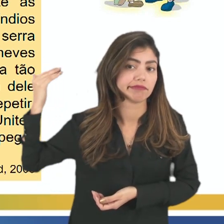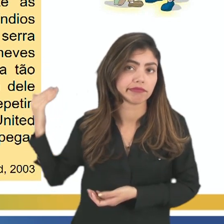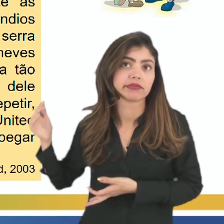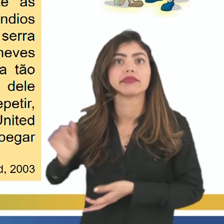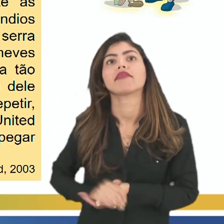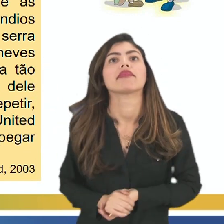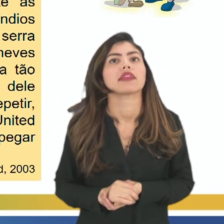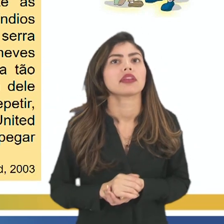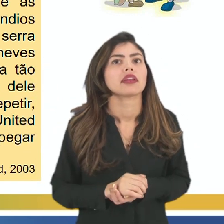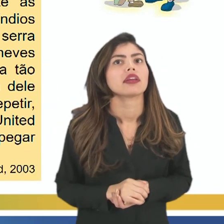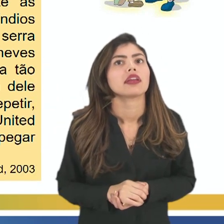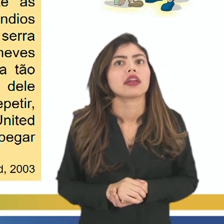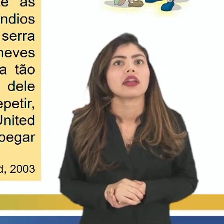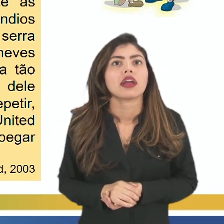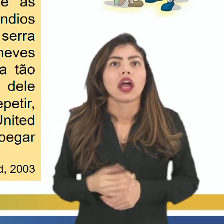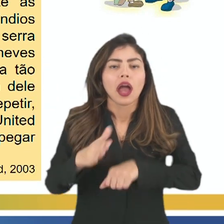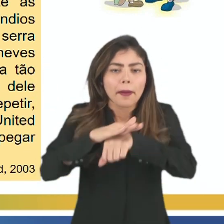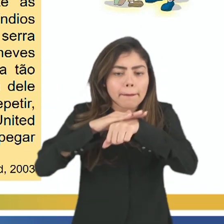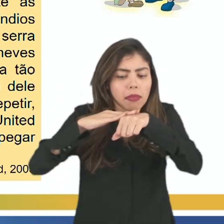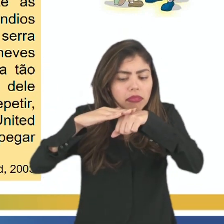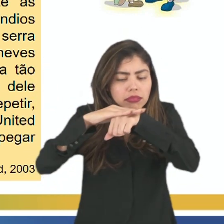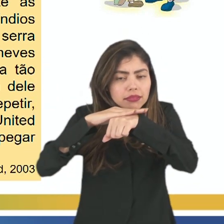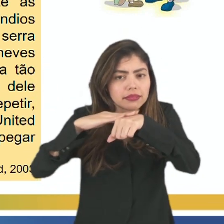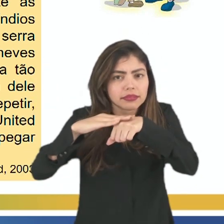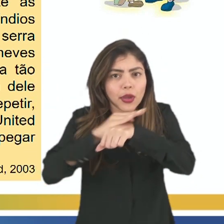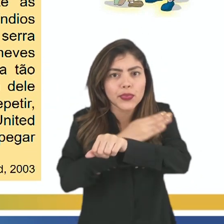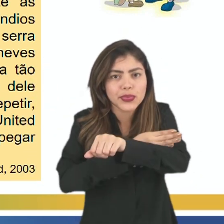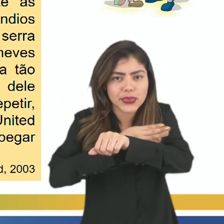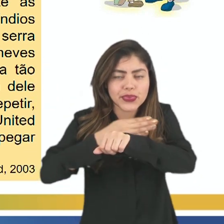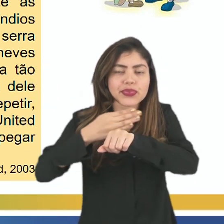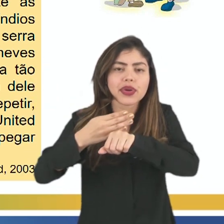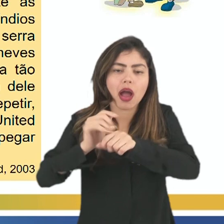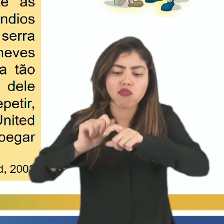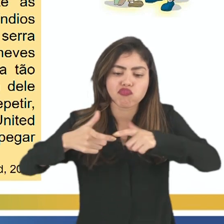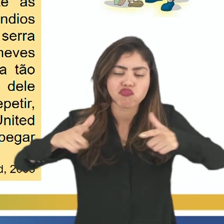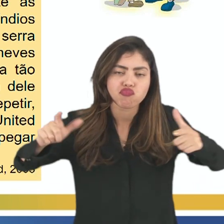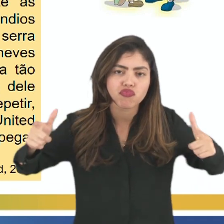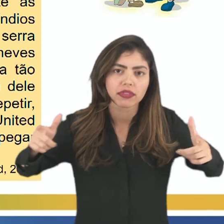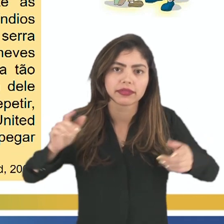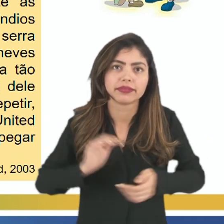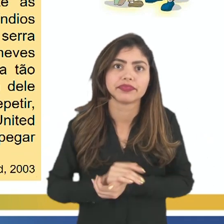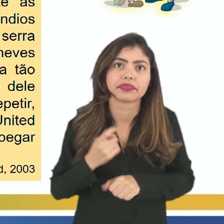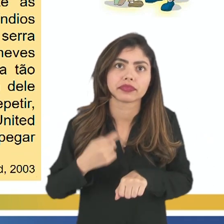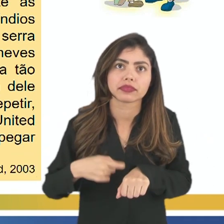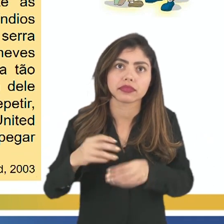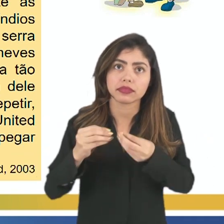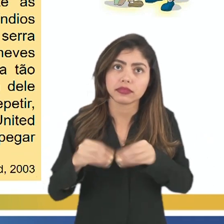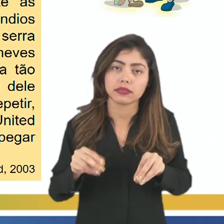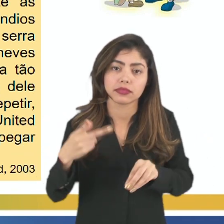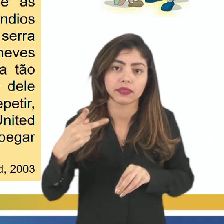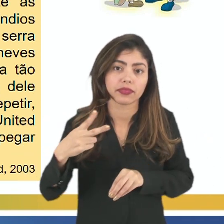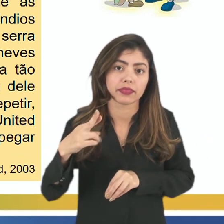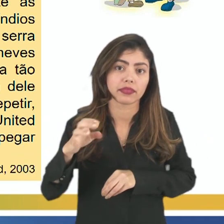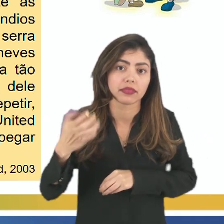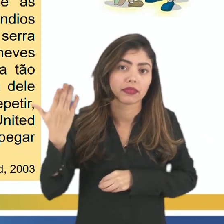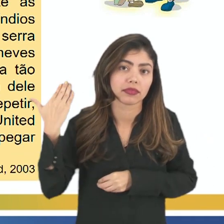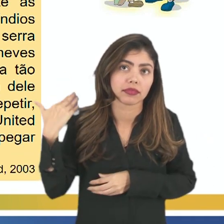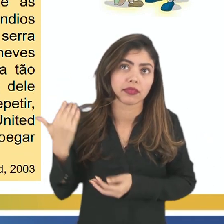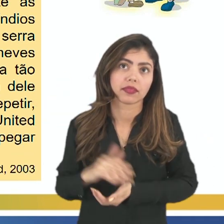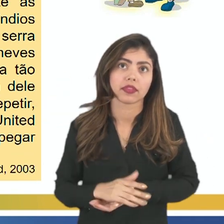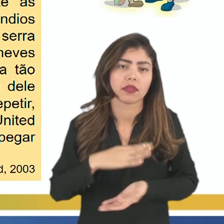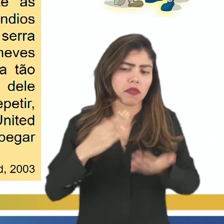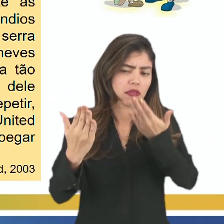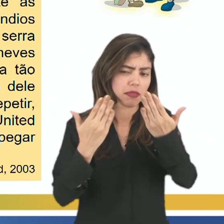e aí olha, em pedras polidas e brancas e enormes como ovos pré-históricos, nós temos uma